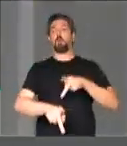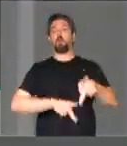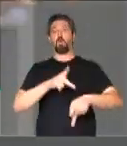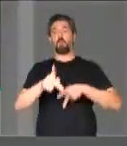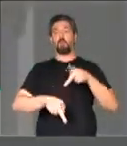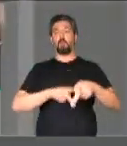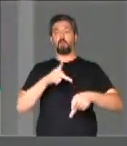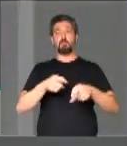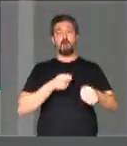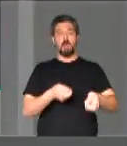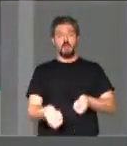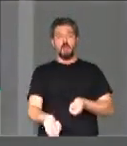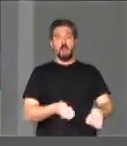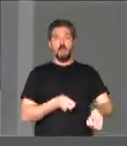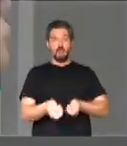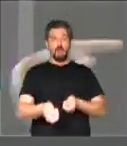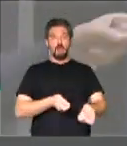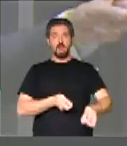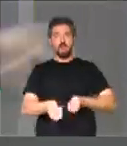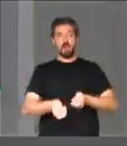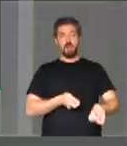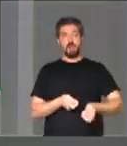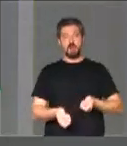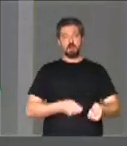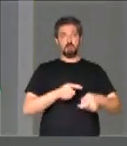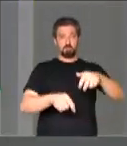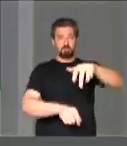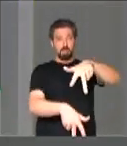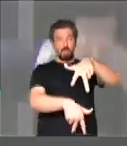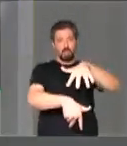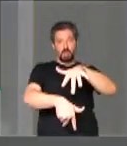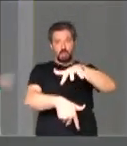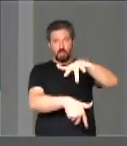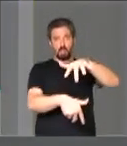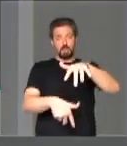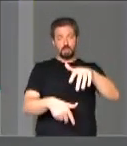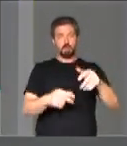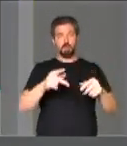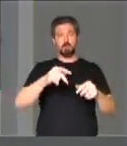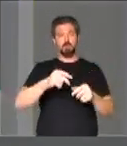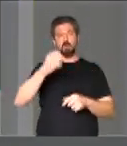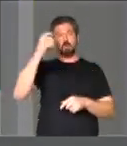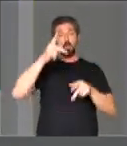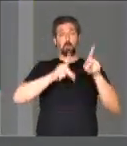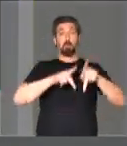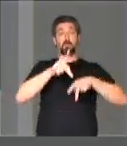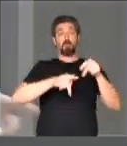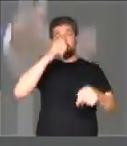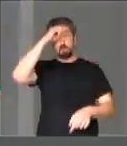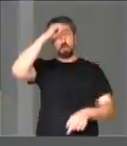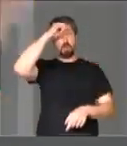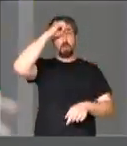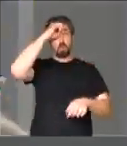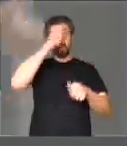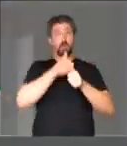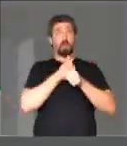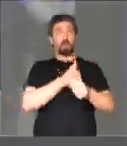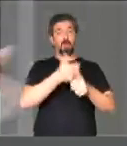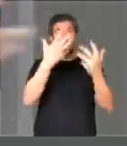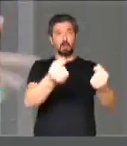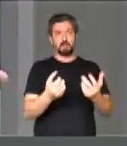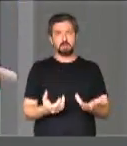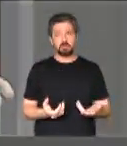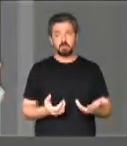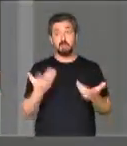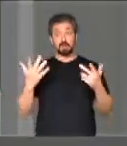de massa, de modelar da mídia, alienando a população da informação. Então,